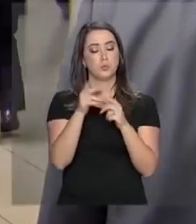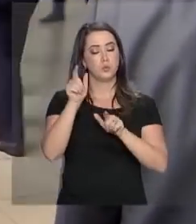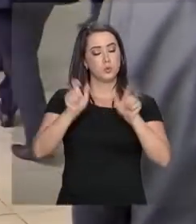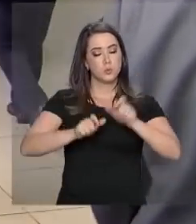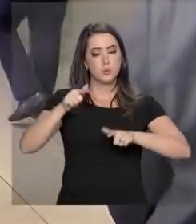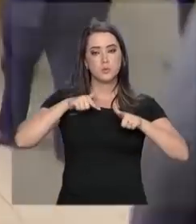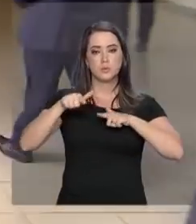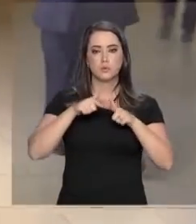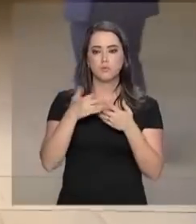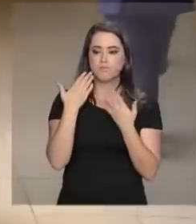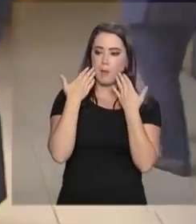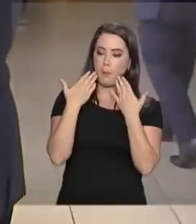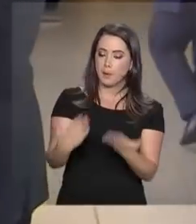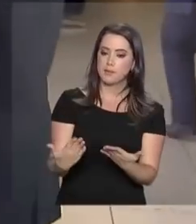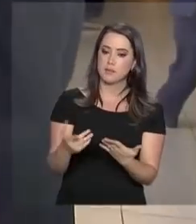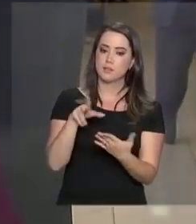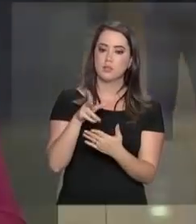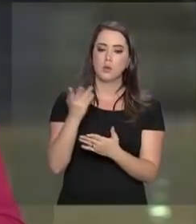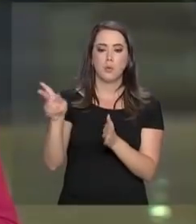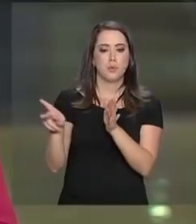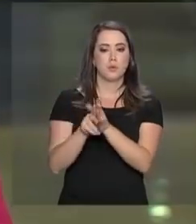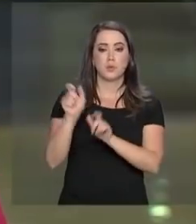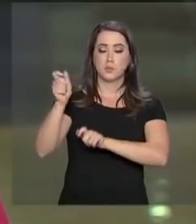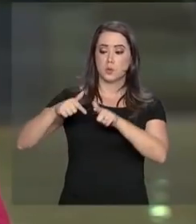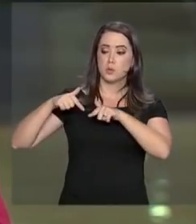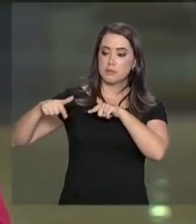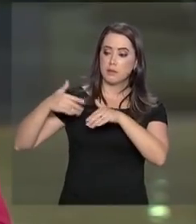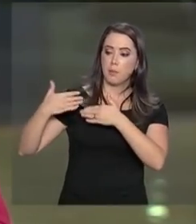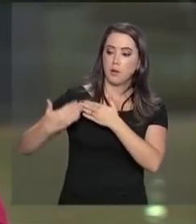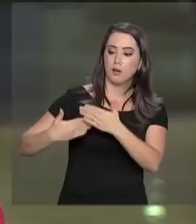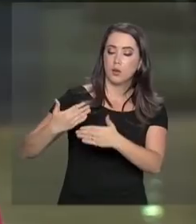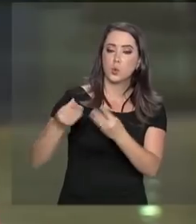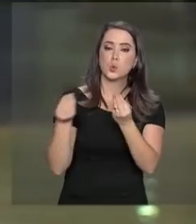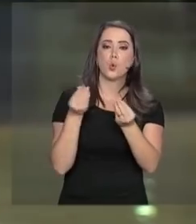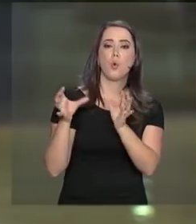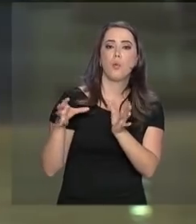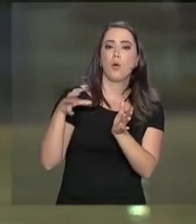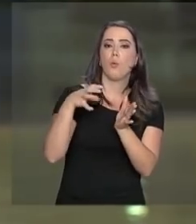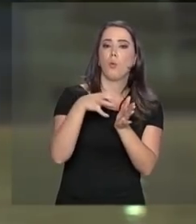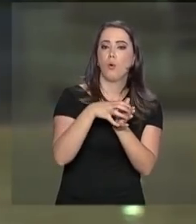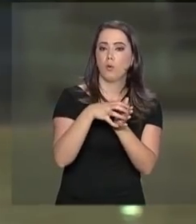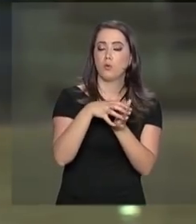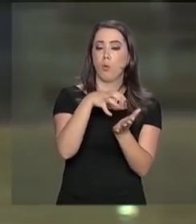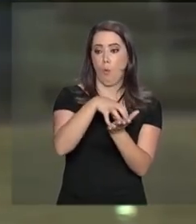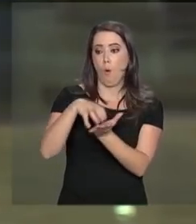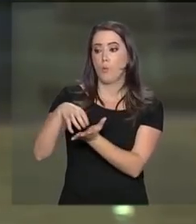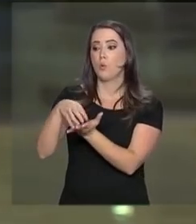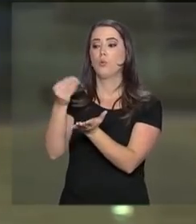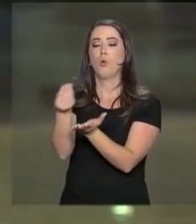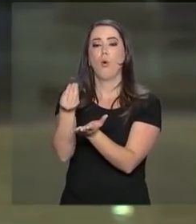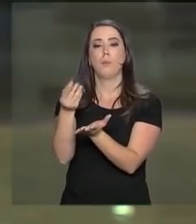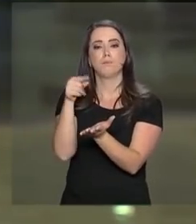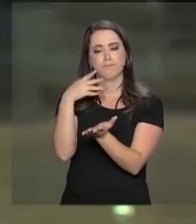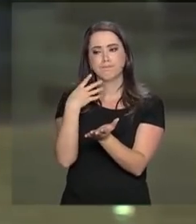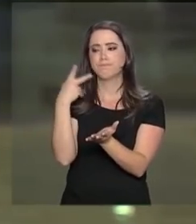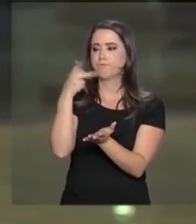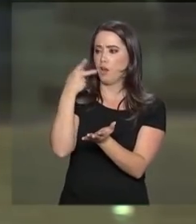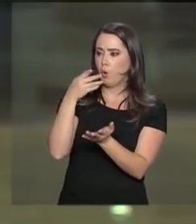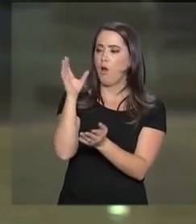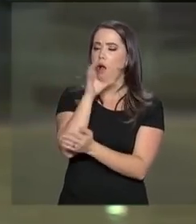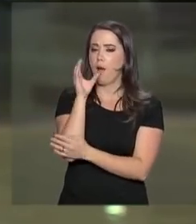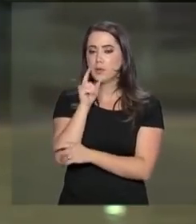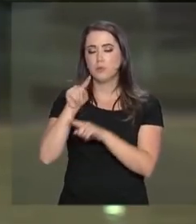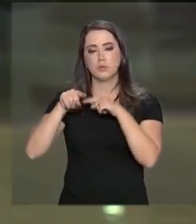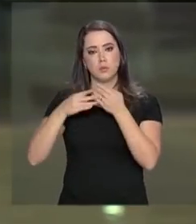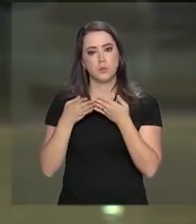breve apresentação pelos próprios funcionários de como é o órgão, falou com eles rapidamente